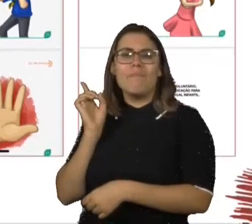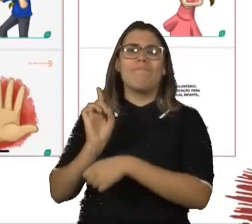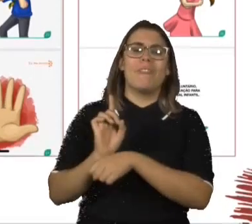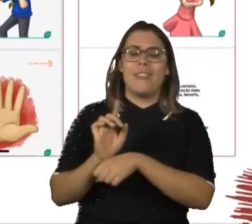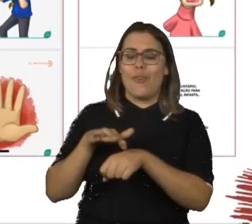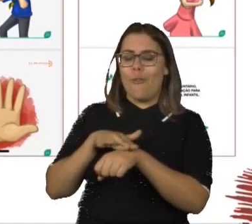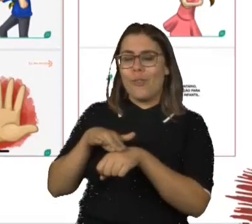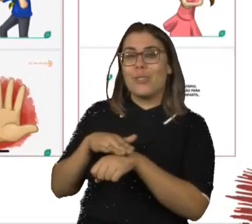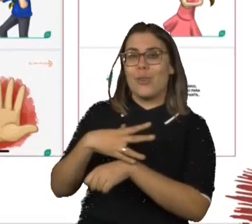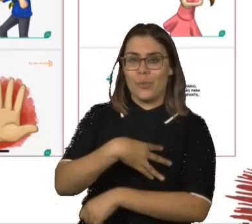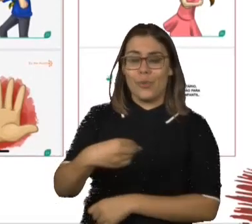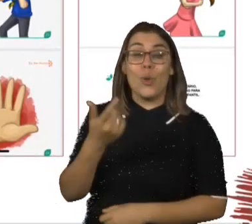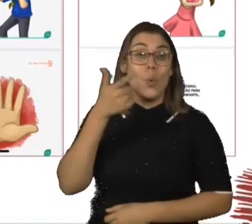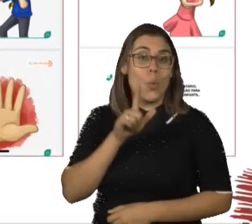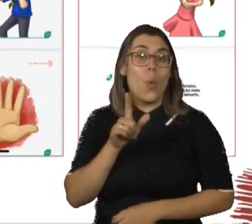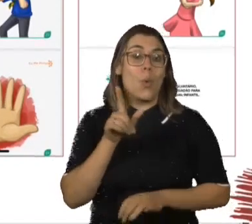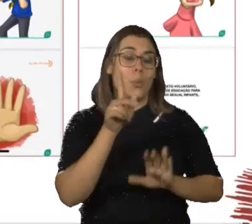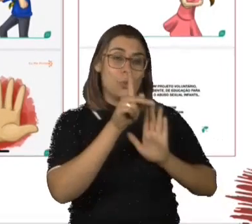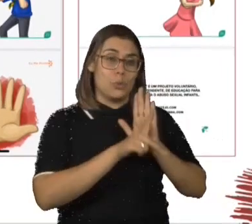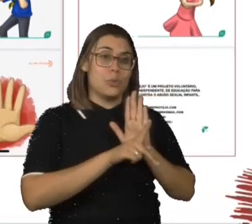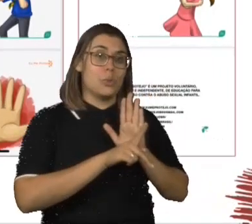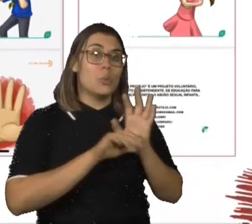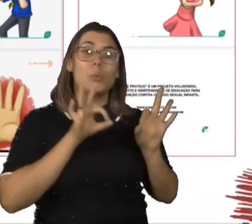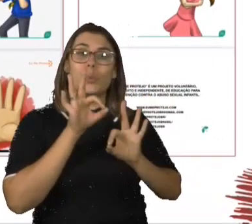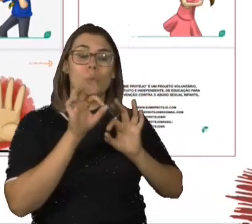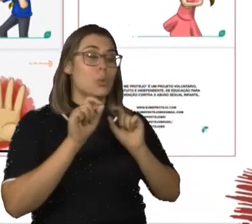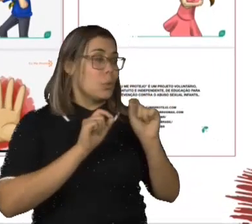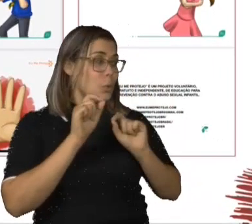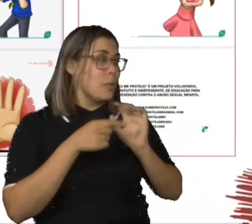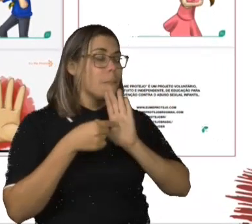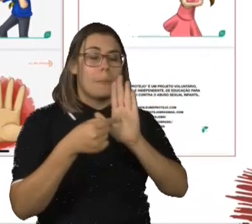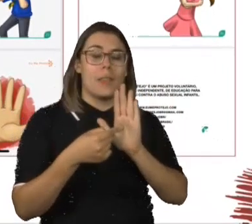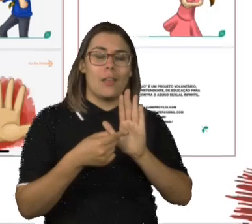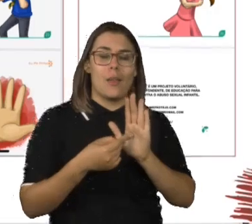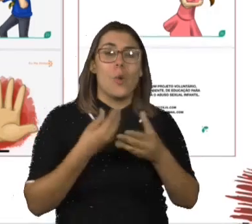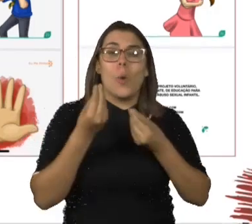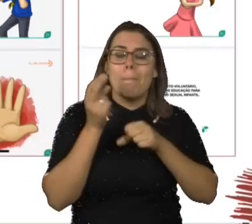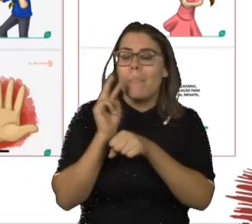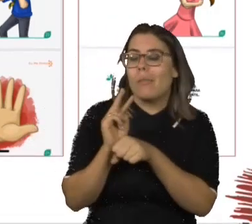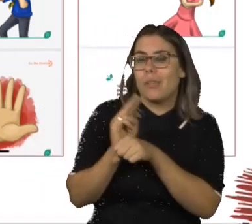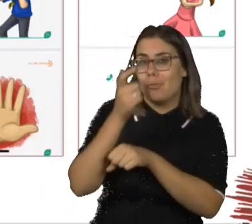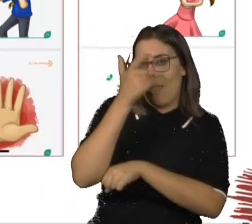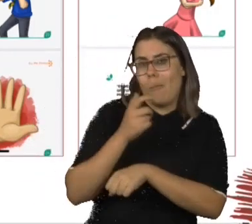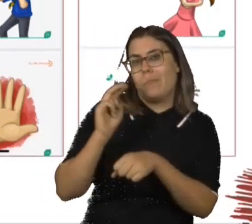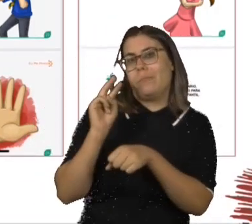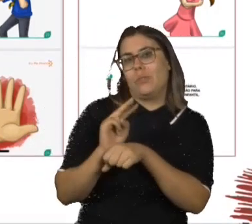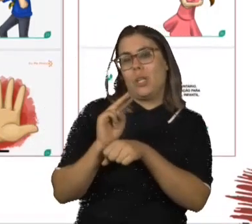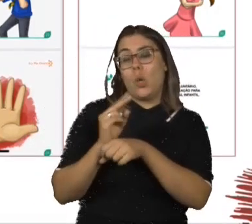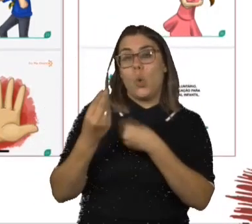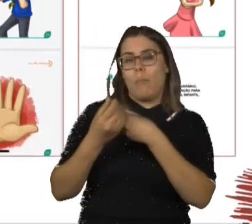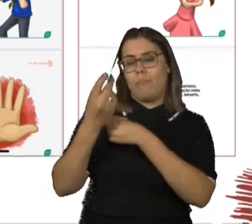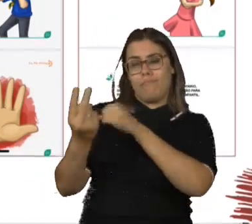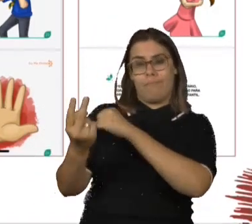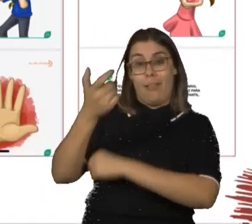O outro projeto que eu queria colocar para vocês é o projeto Eu Me Protejo. Alguns anos atrás,